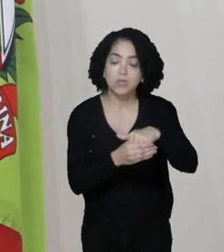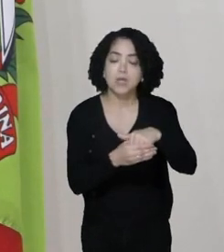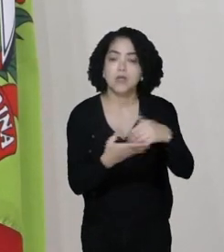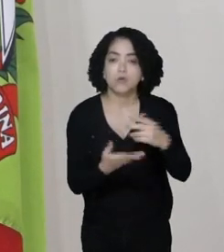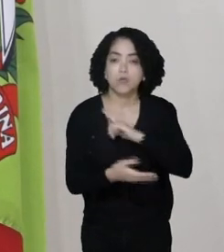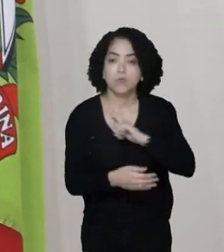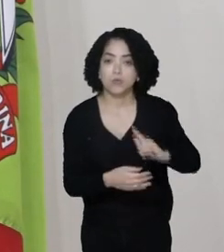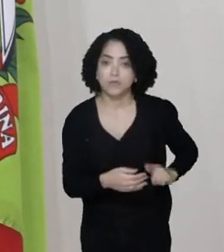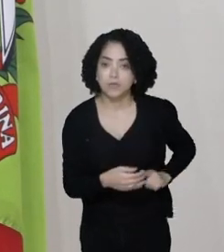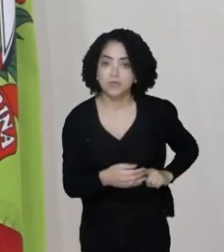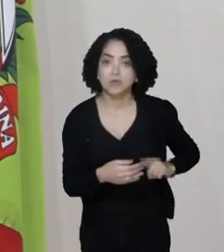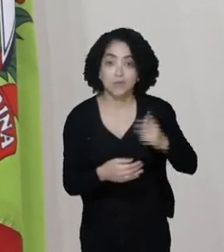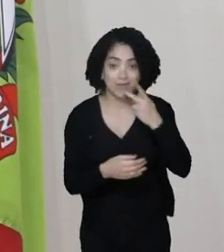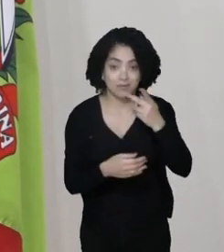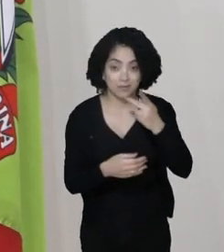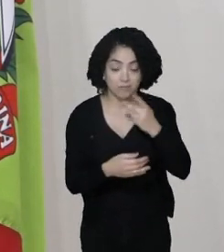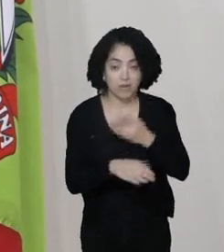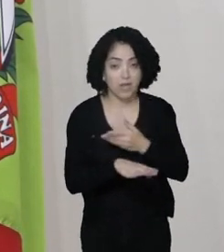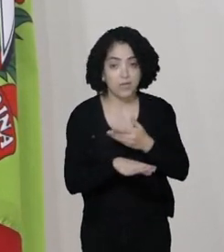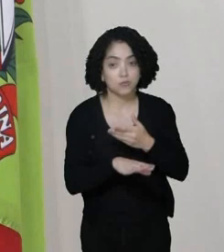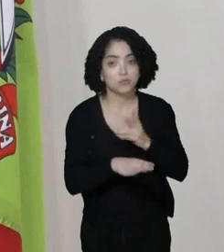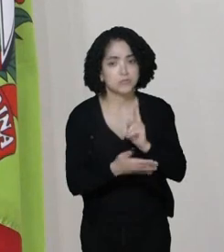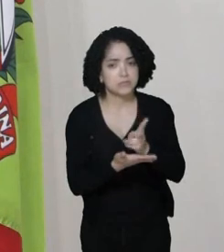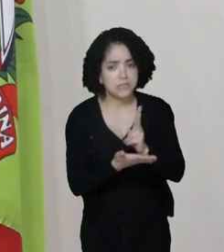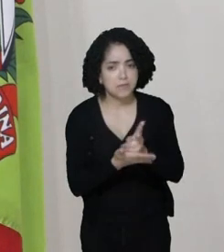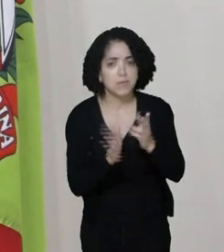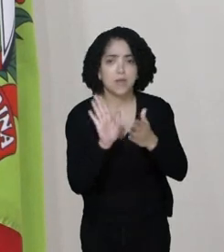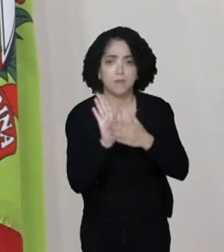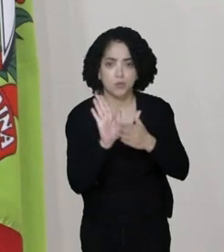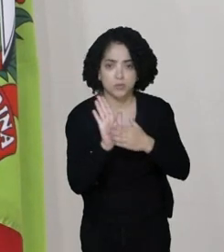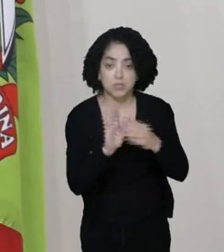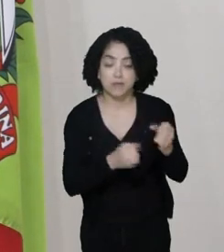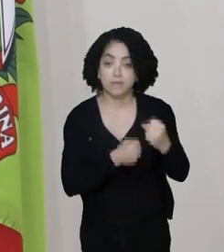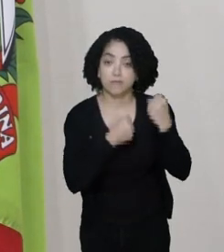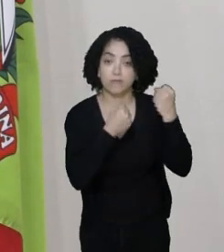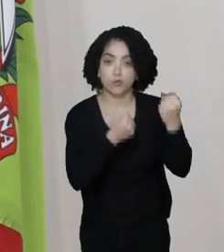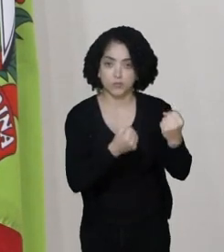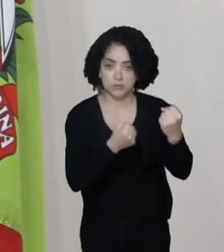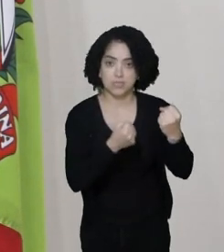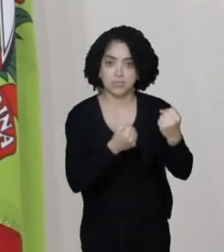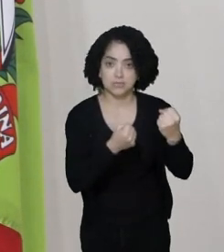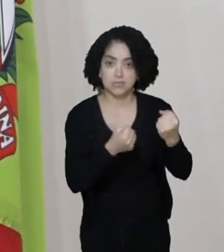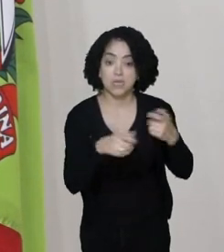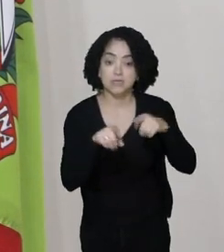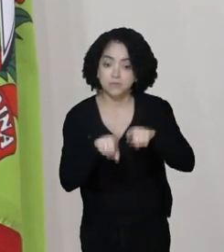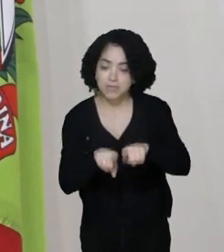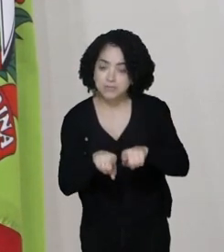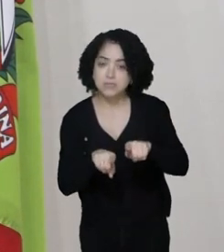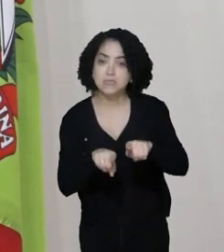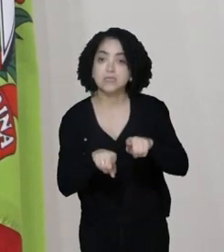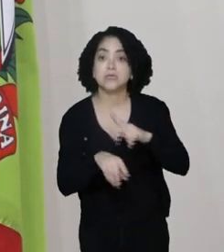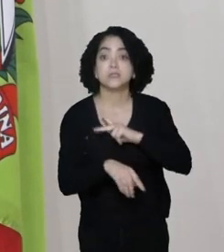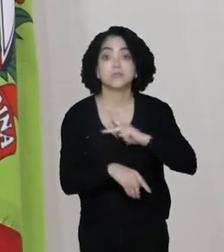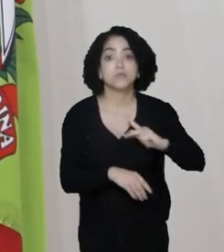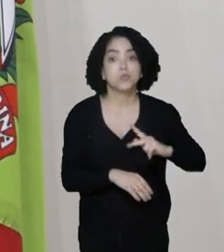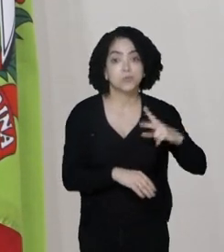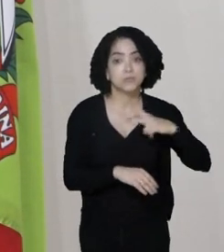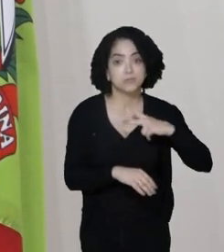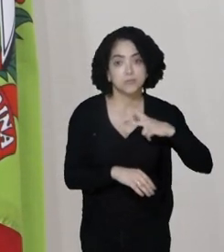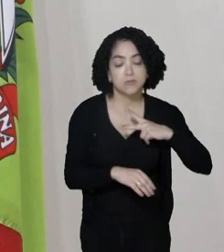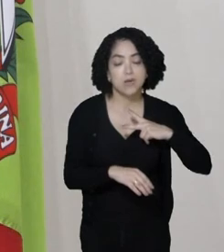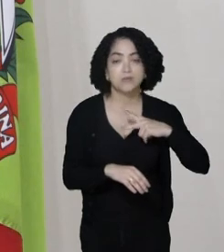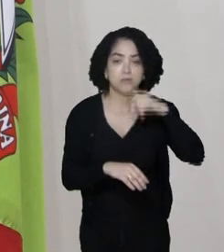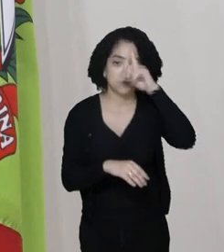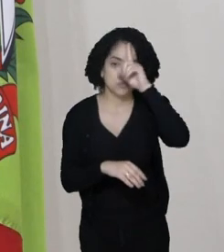tem dito, reiteradamente, que a proposta dele é fortalecer as parcerias públicas e privadas e os hospitais filantrópicos,